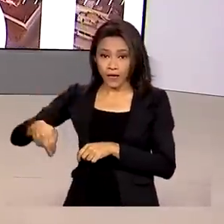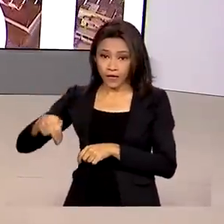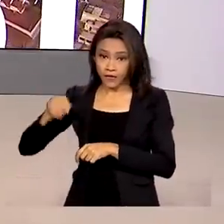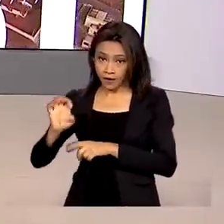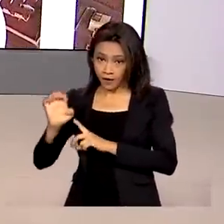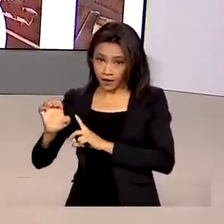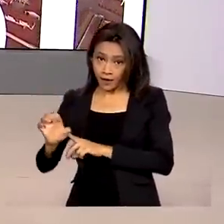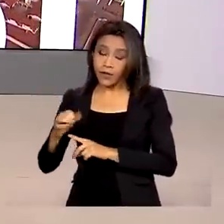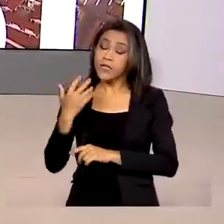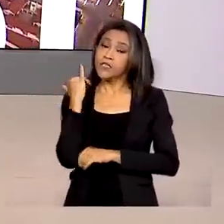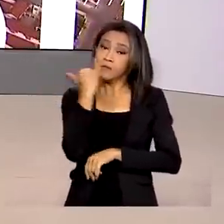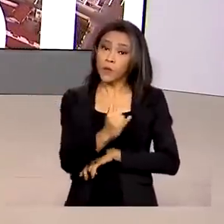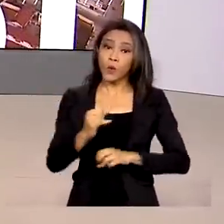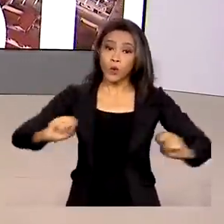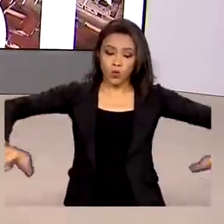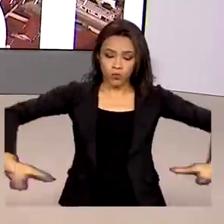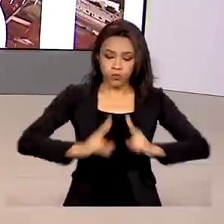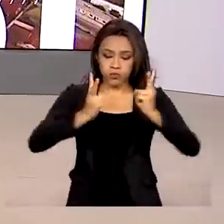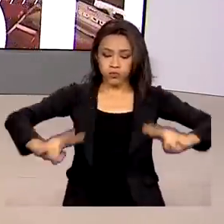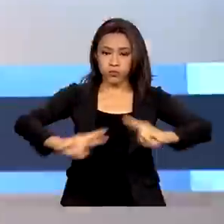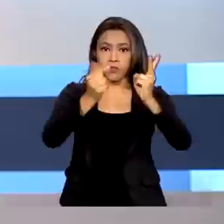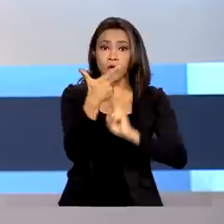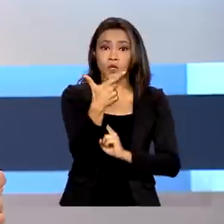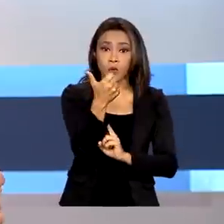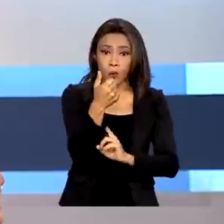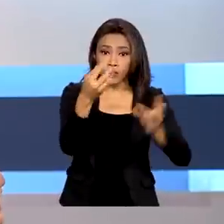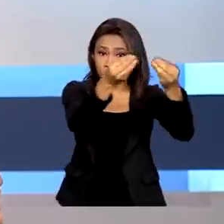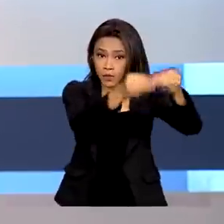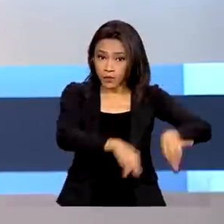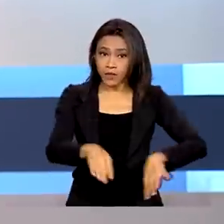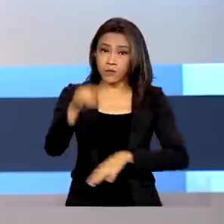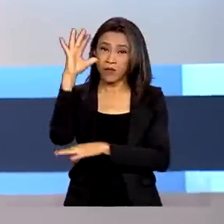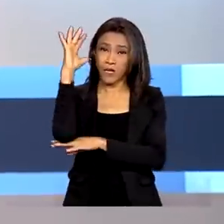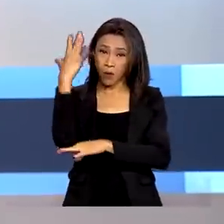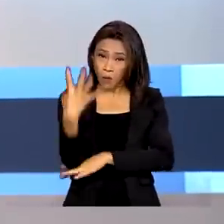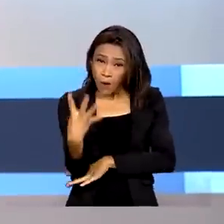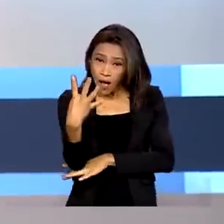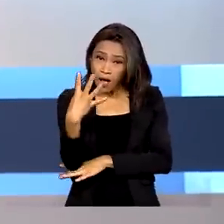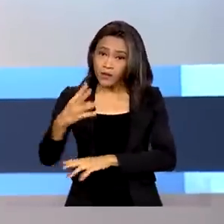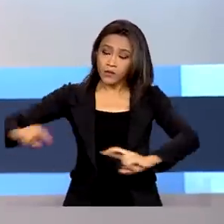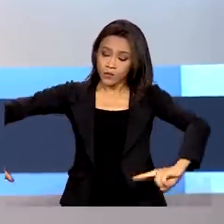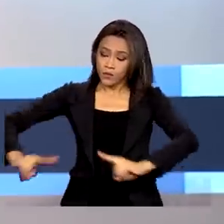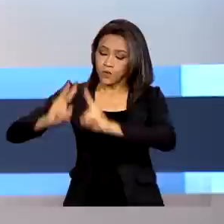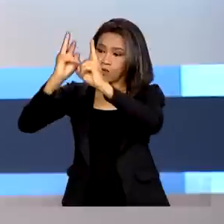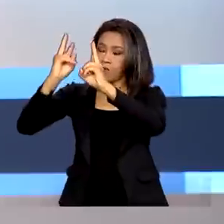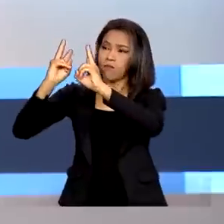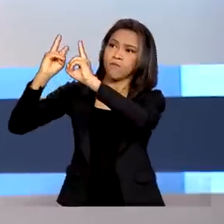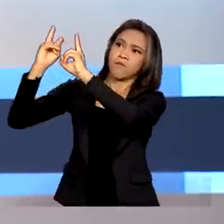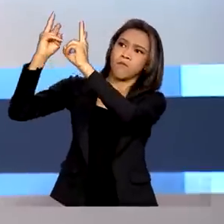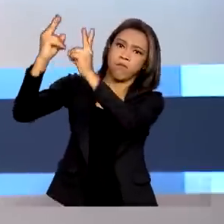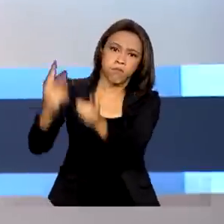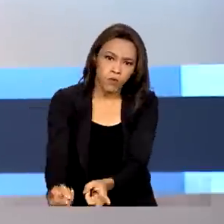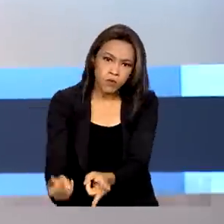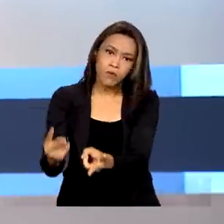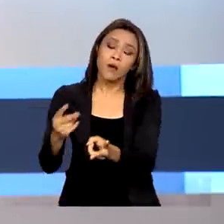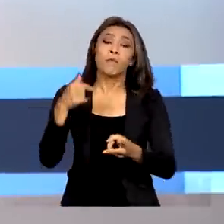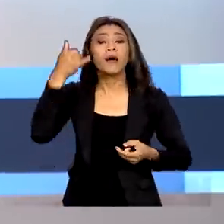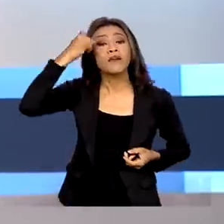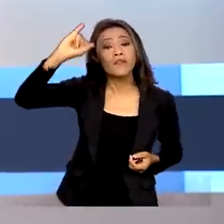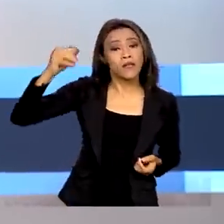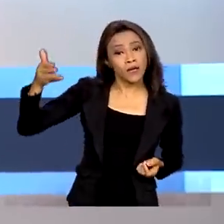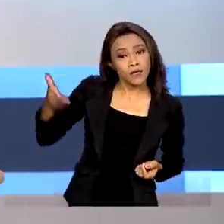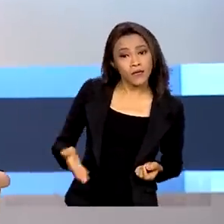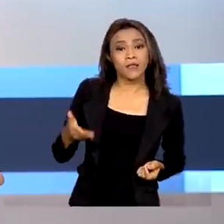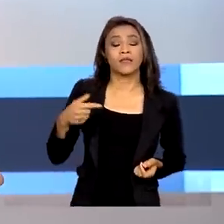torres foram danificadas e 4 derrubadas. Para monitorar de perto a situação e impedir novas ocorrências,